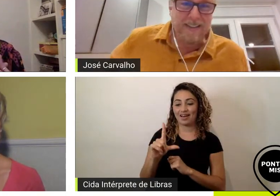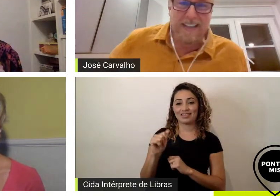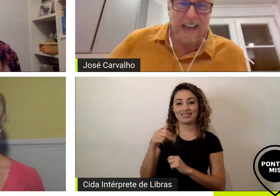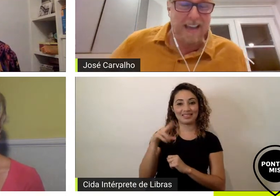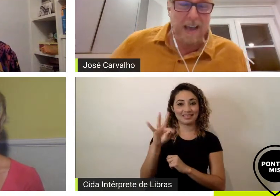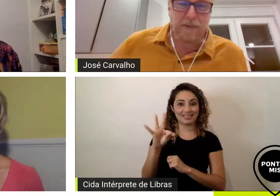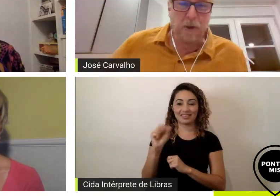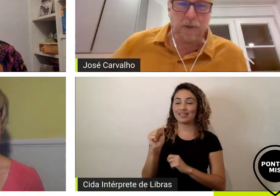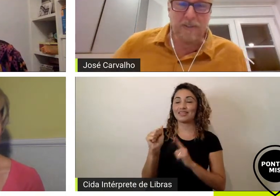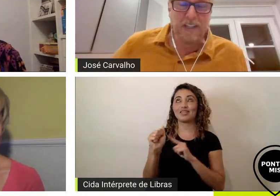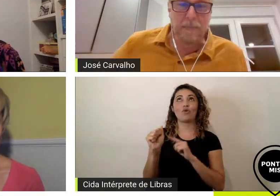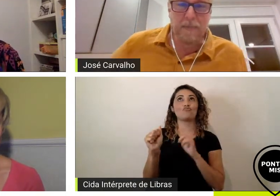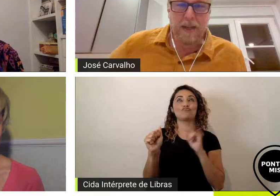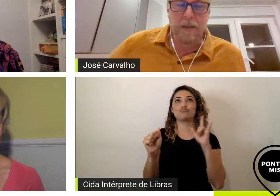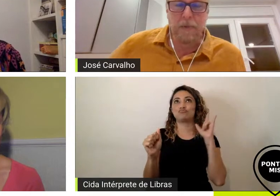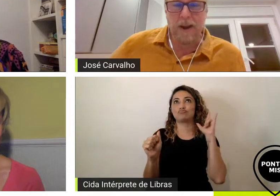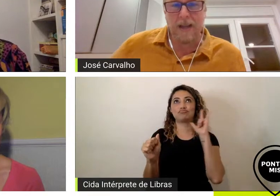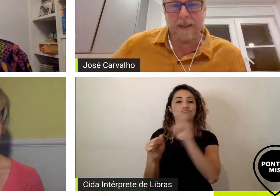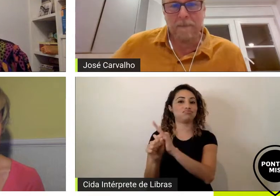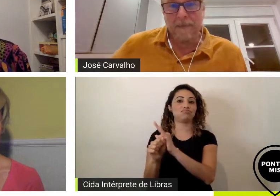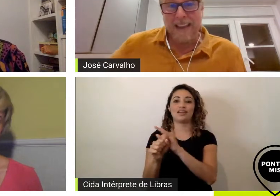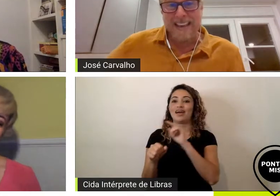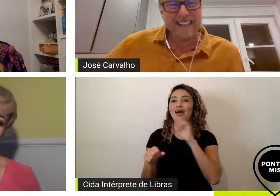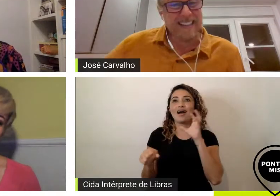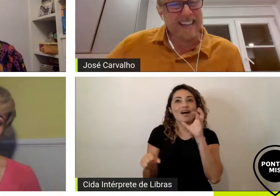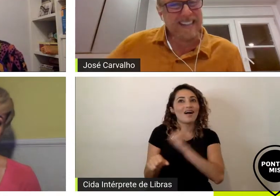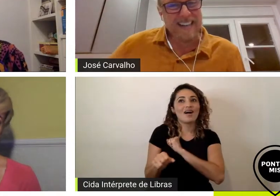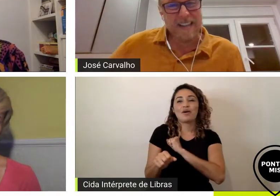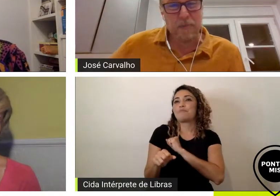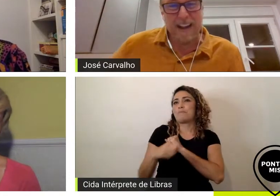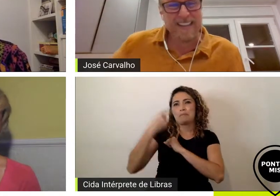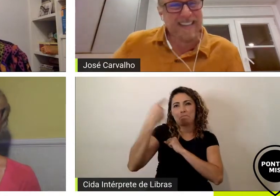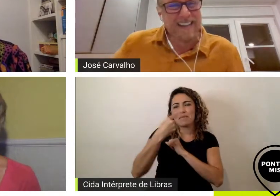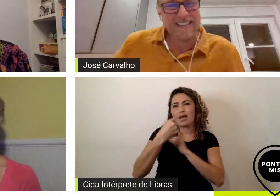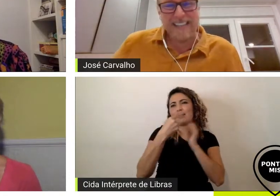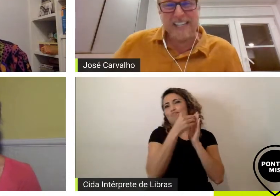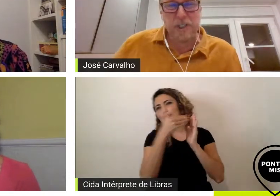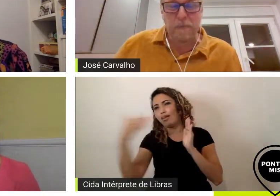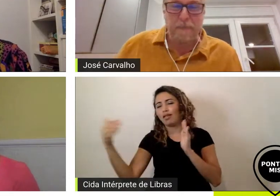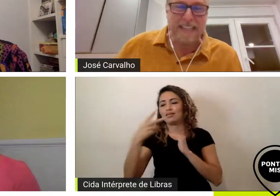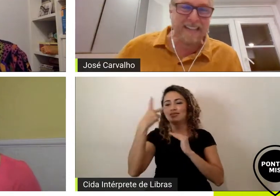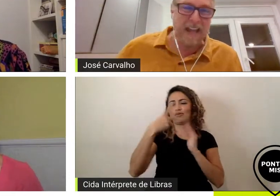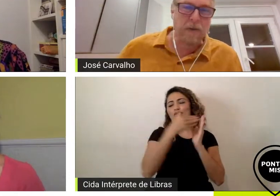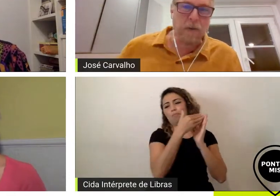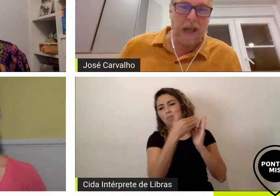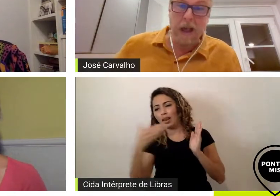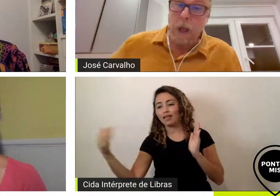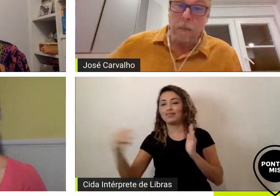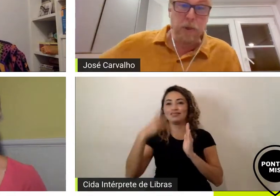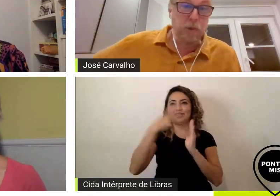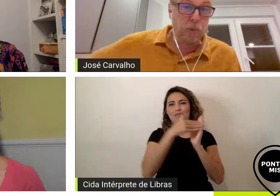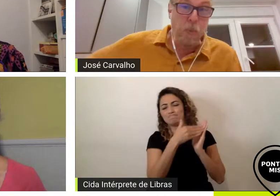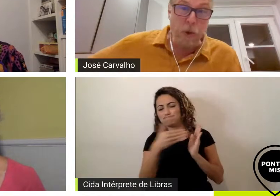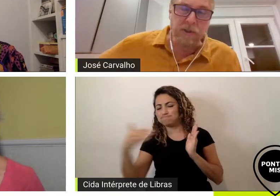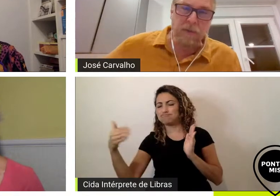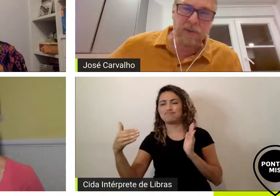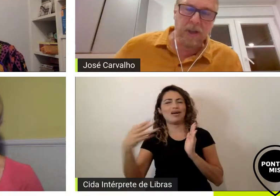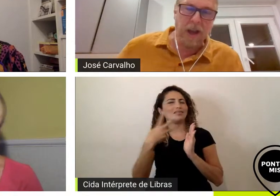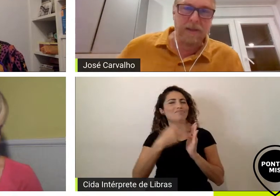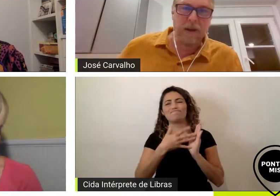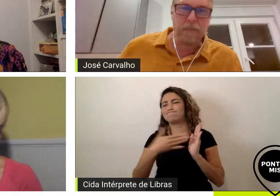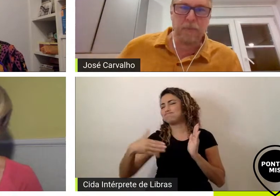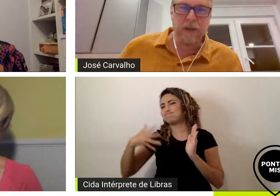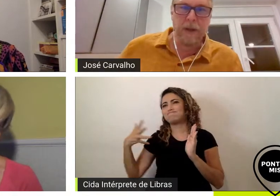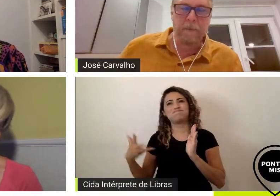fã em absoluto desde a primeira temporada e essa terceira temporada está espetacular produto muito